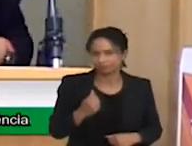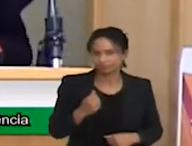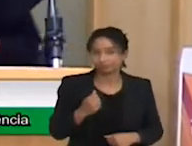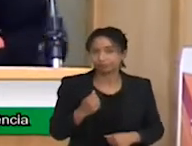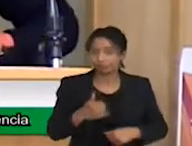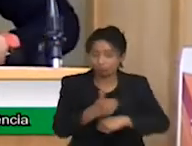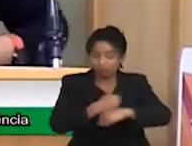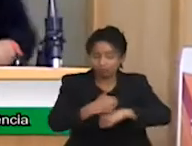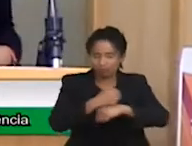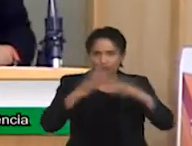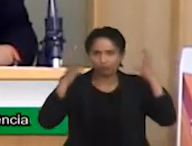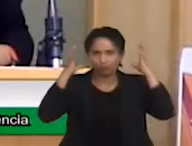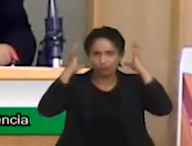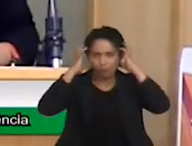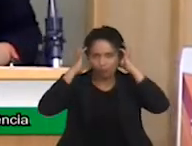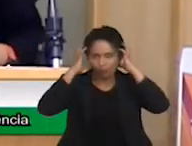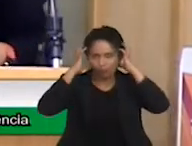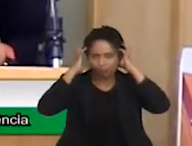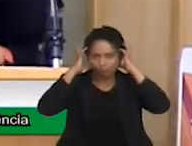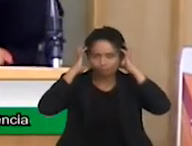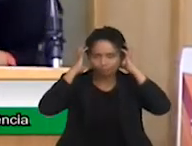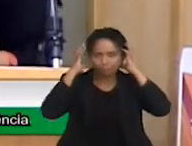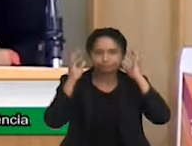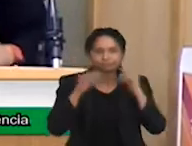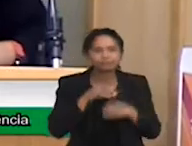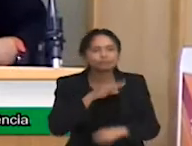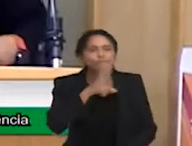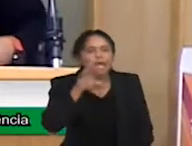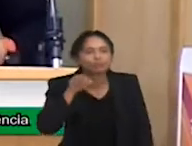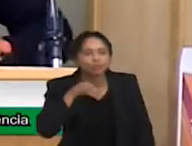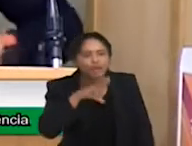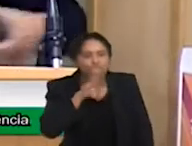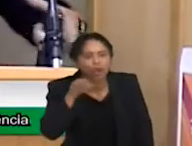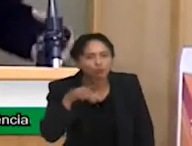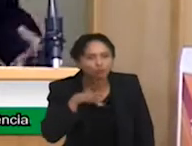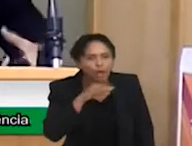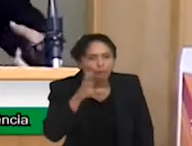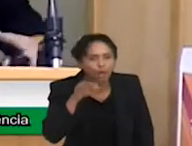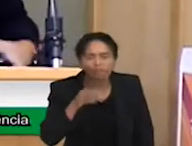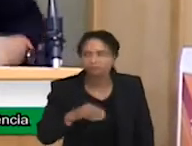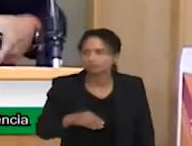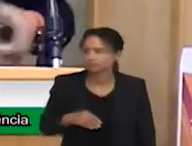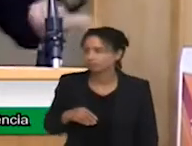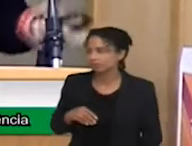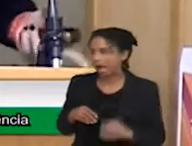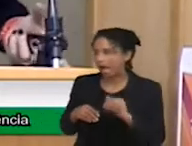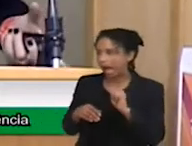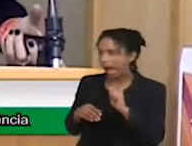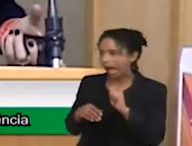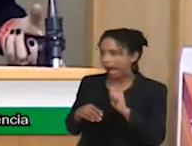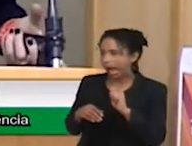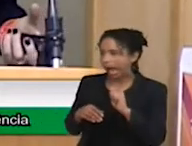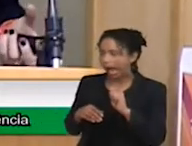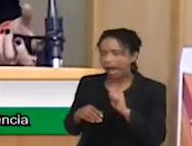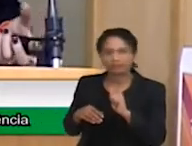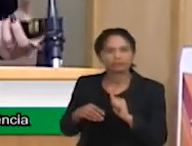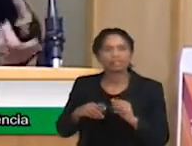a vocalização de vogais e o terapeuta ABBA está trabalhando a vocalização de consoantes.